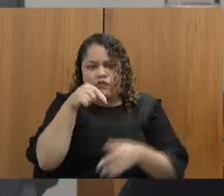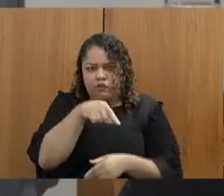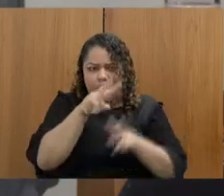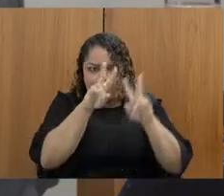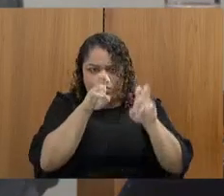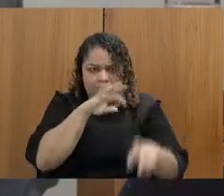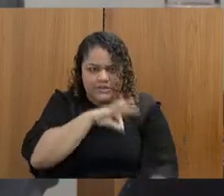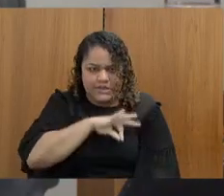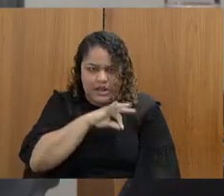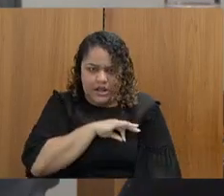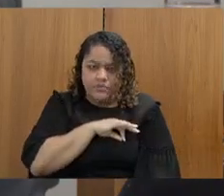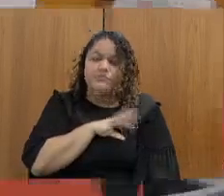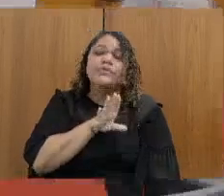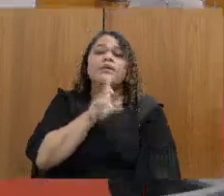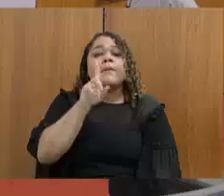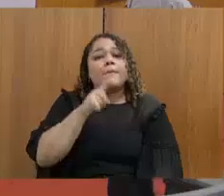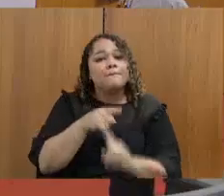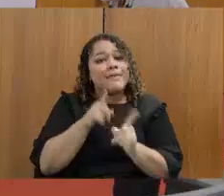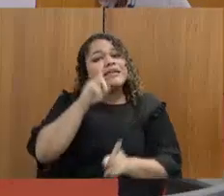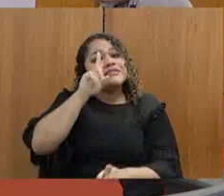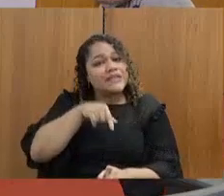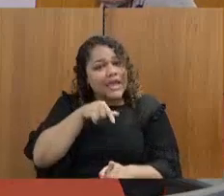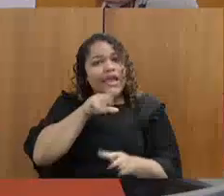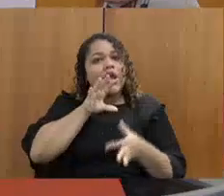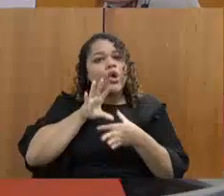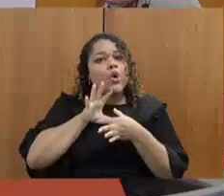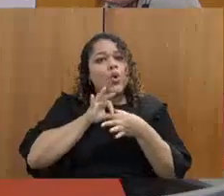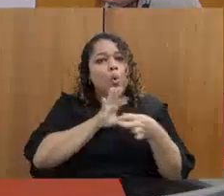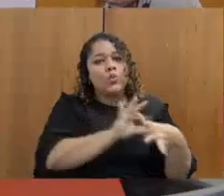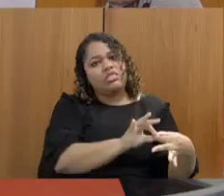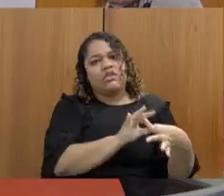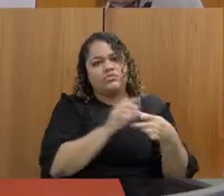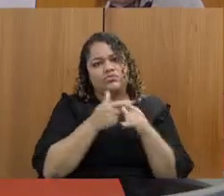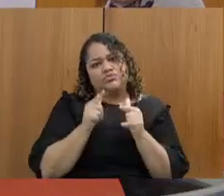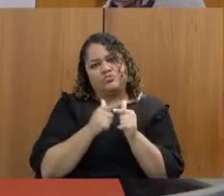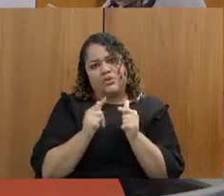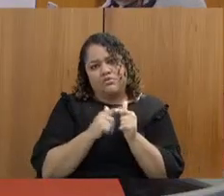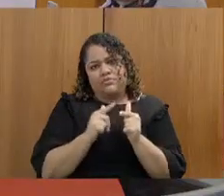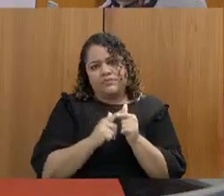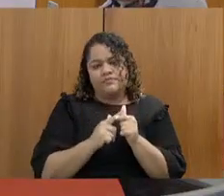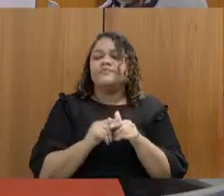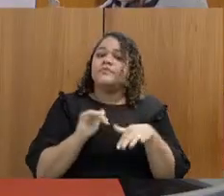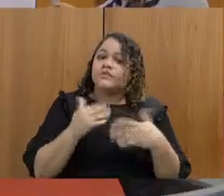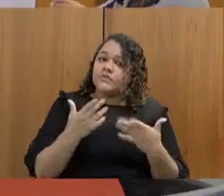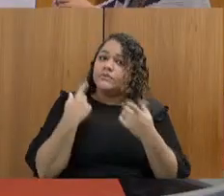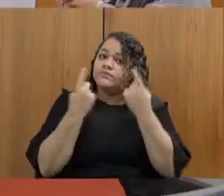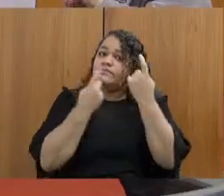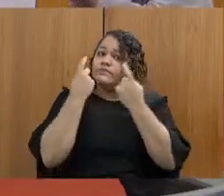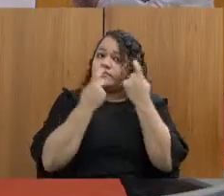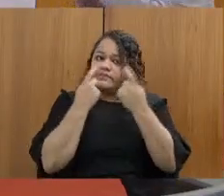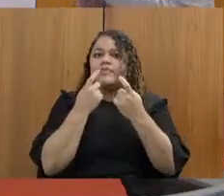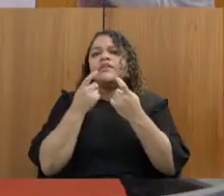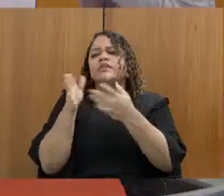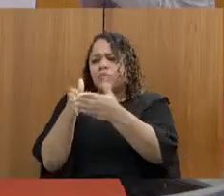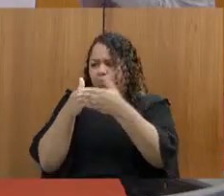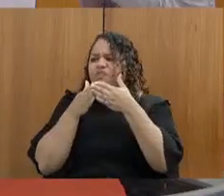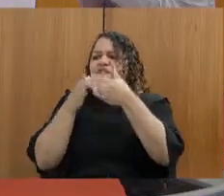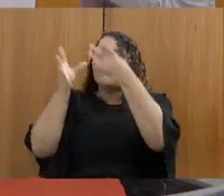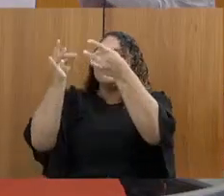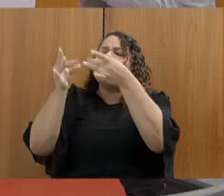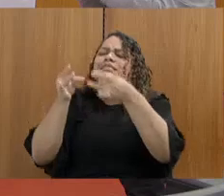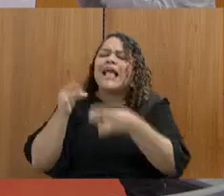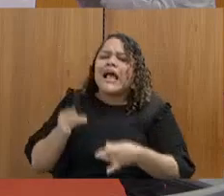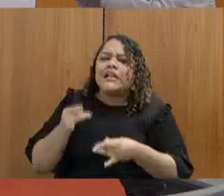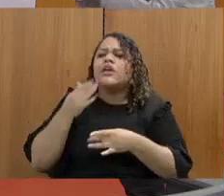assunto, mas é um conjunto que vem preocupando. Então, seria bom que o senhor pudesse detalhar o número de policiais penais e